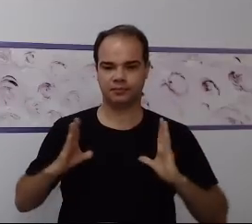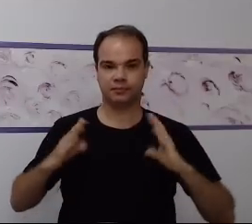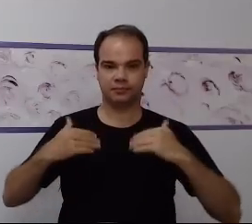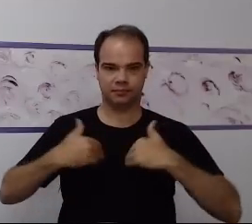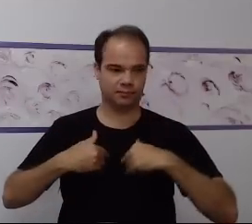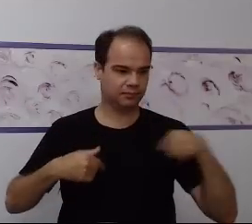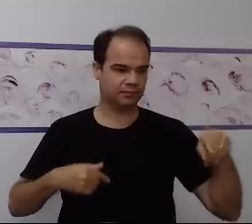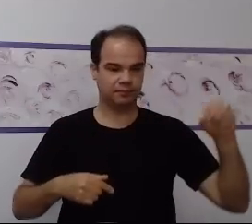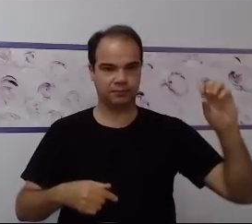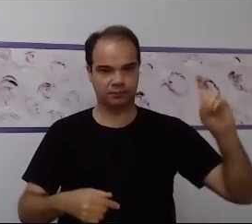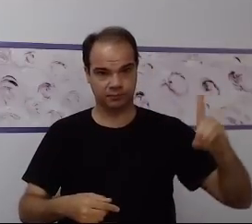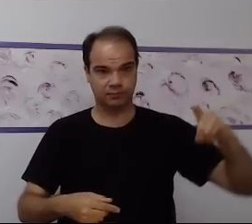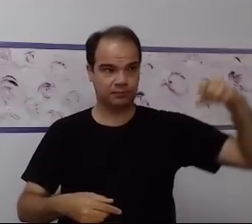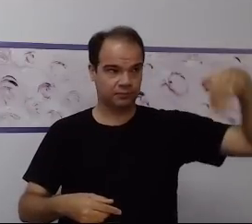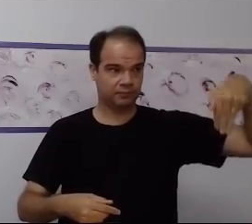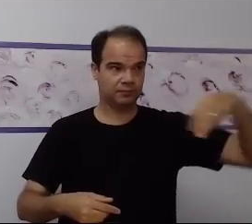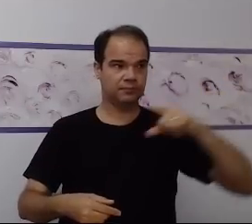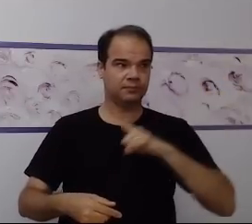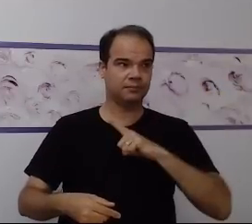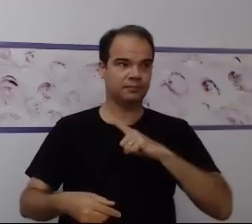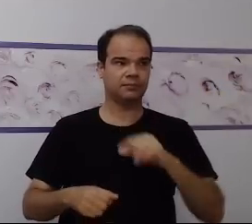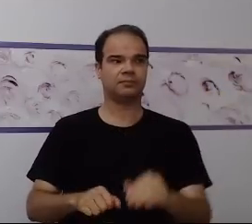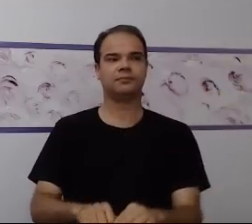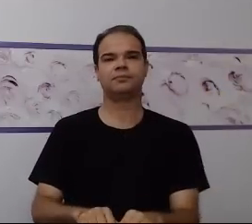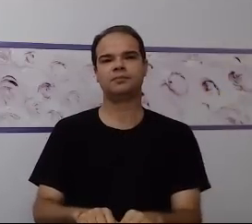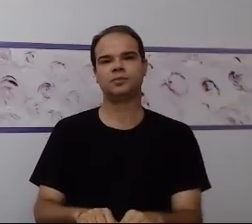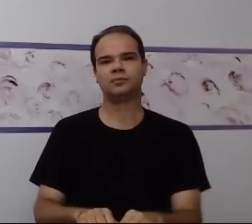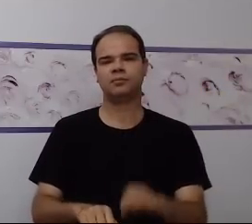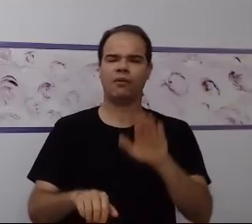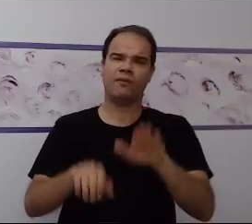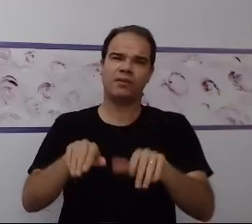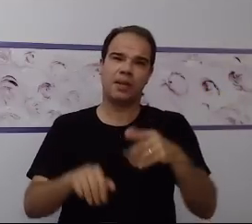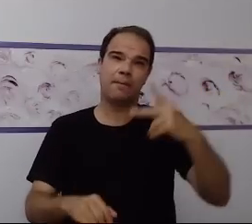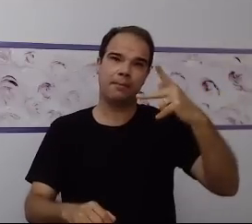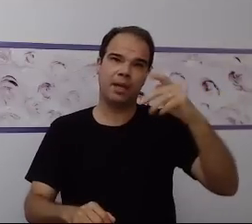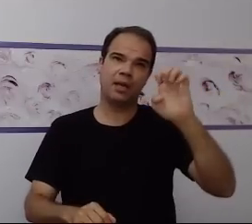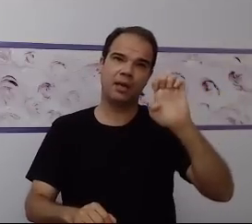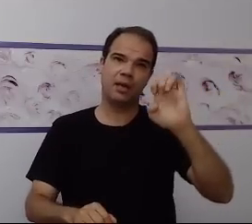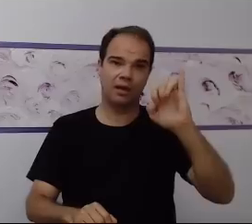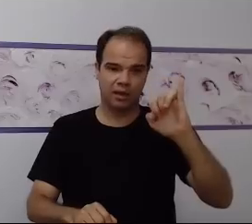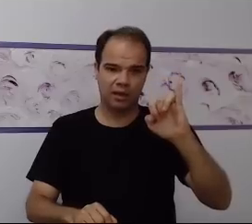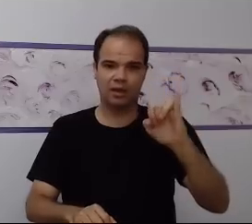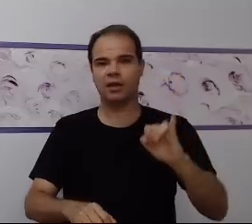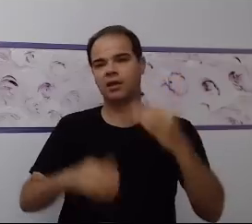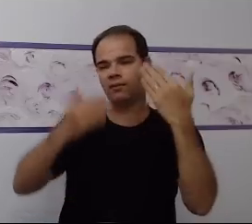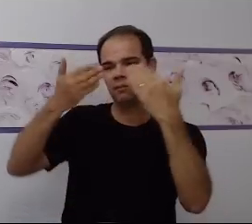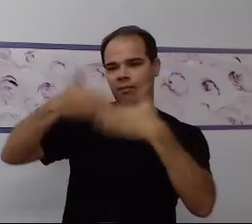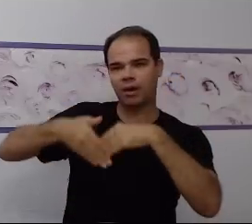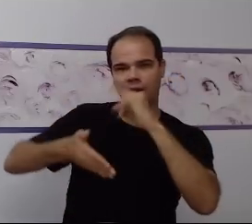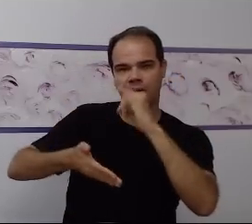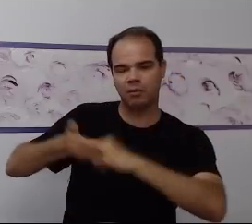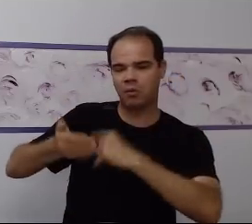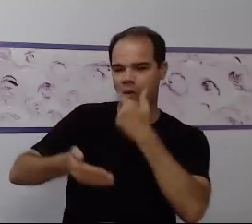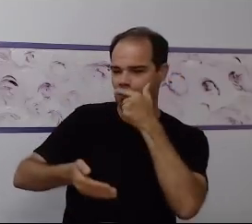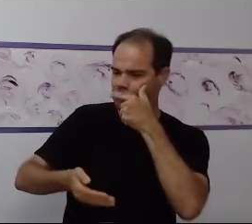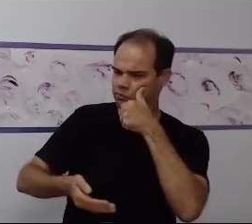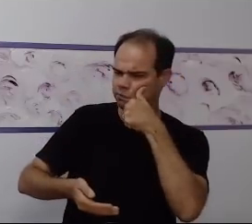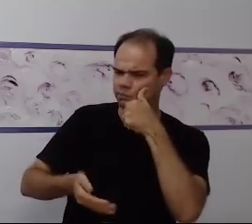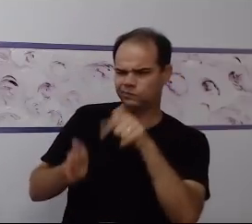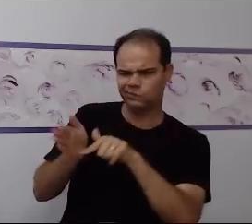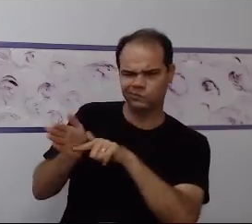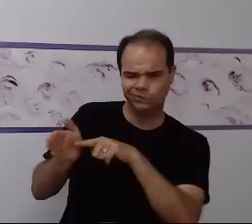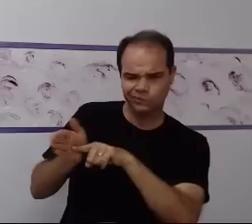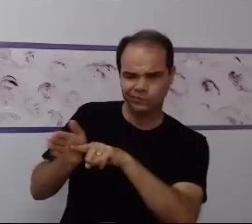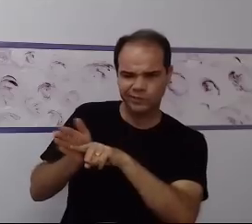apresenta, a gente, lá, quando a gente está fazendo o PEI, quando a gente está avaliando como é essa criança, quando a gente está pensando